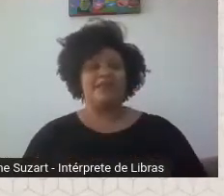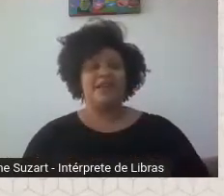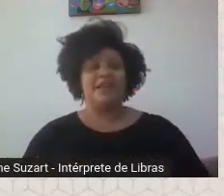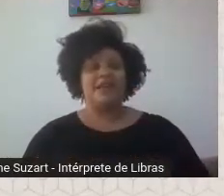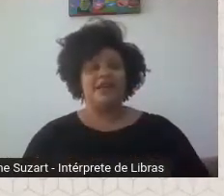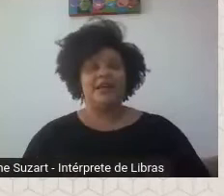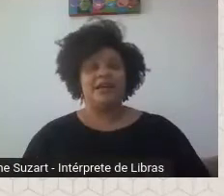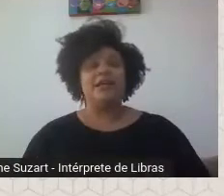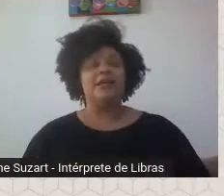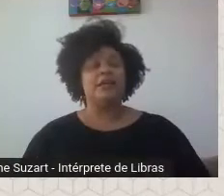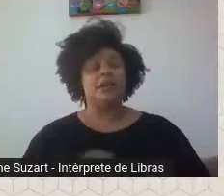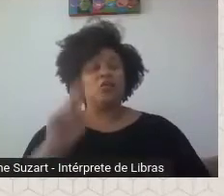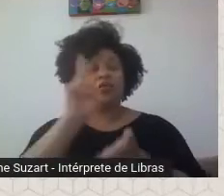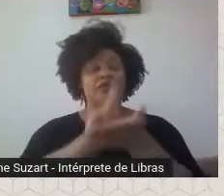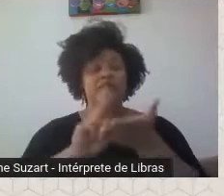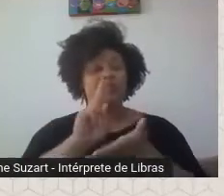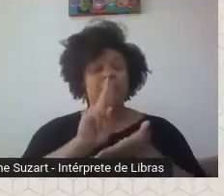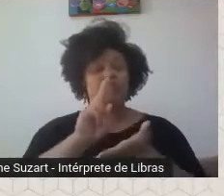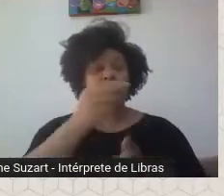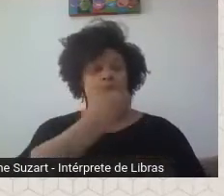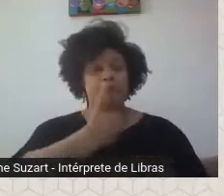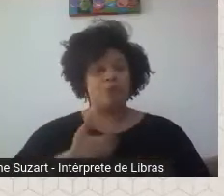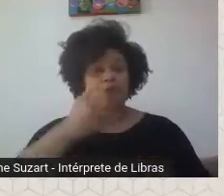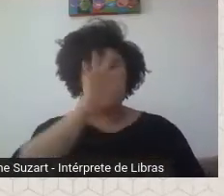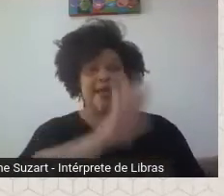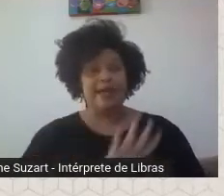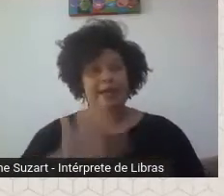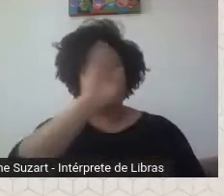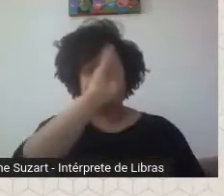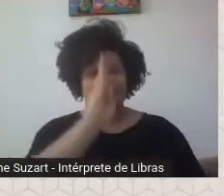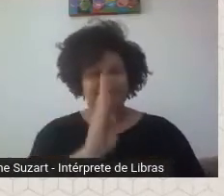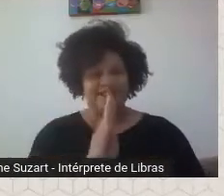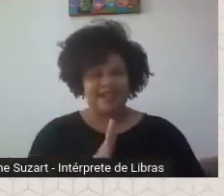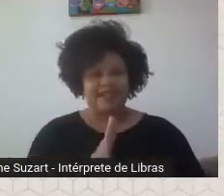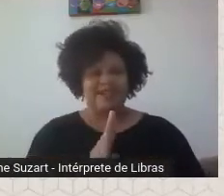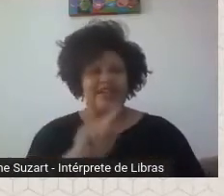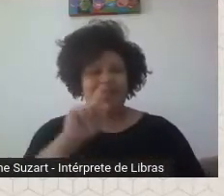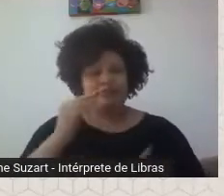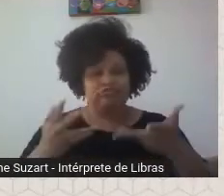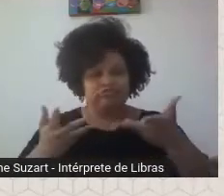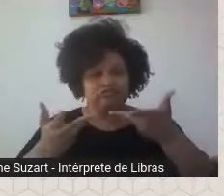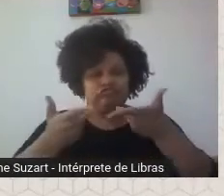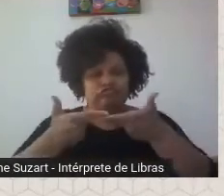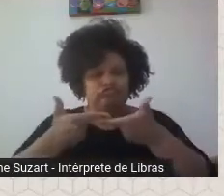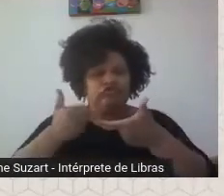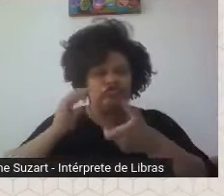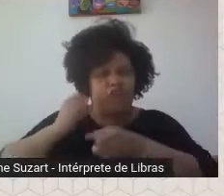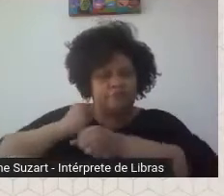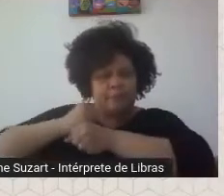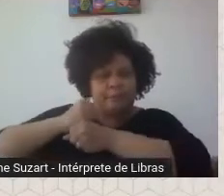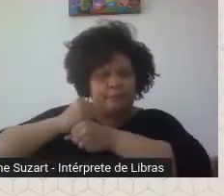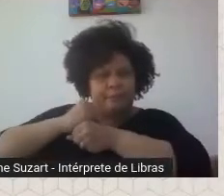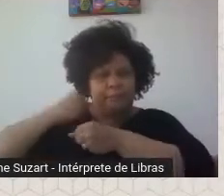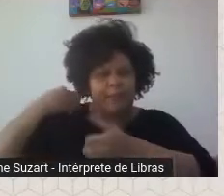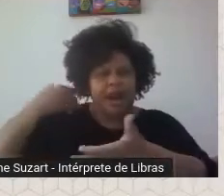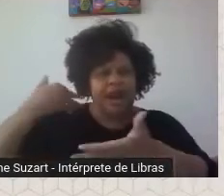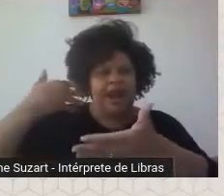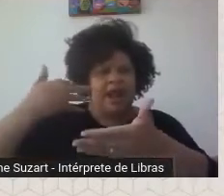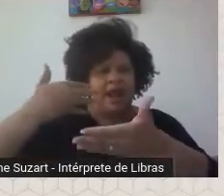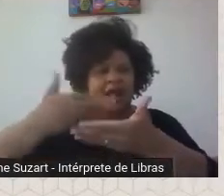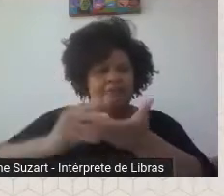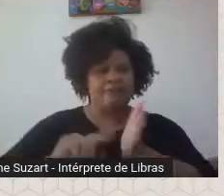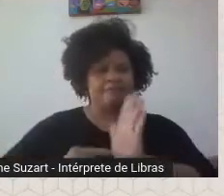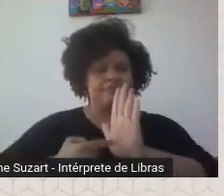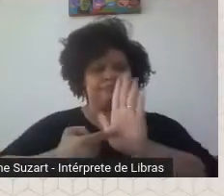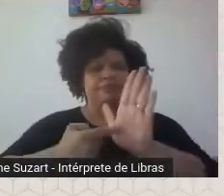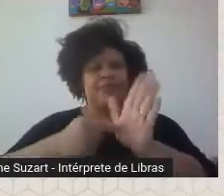muito respeitada e considerada de excelência. Ao longo da sua existência, ela sempre se destacou, se dedicou ao ensino, à pesquisa,